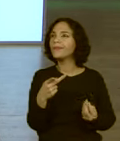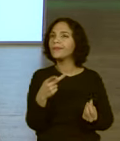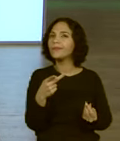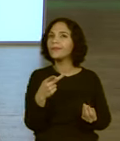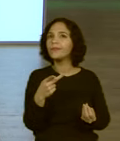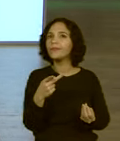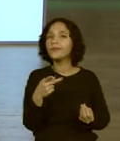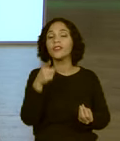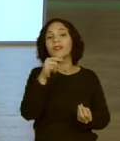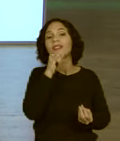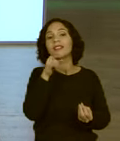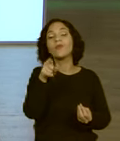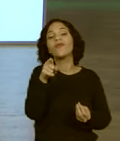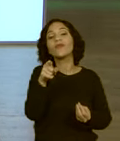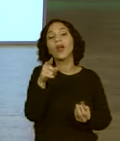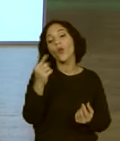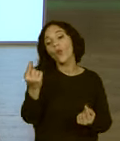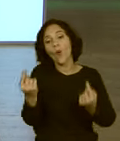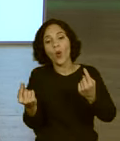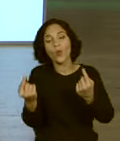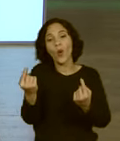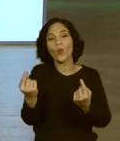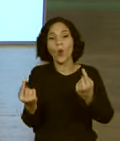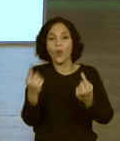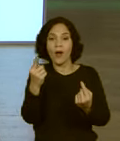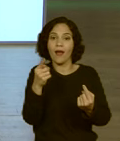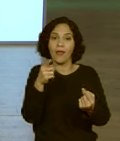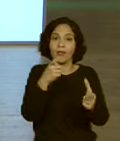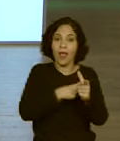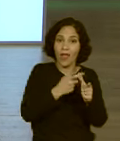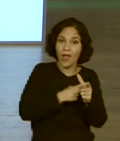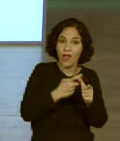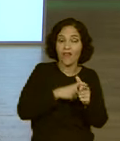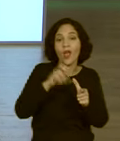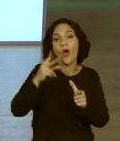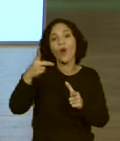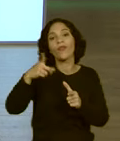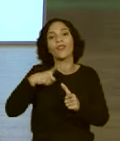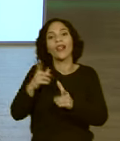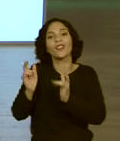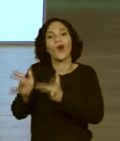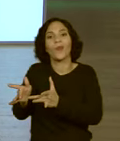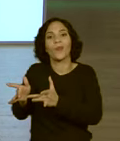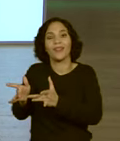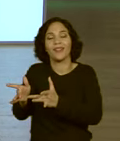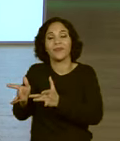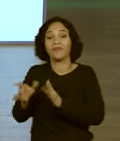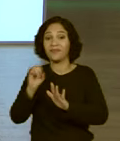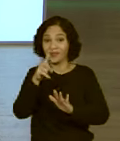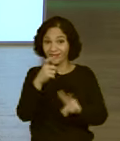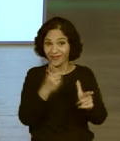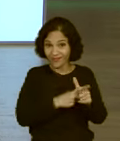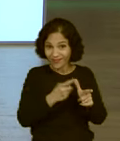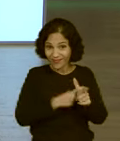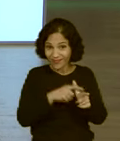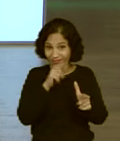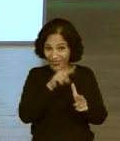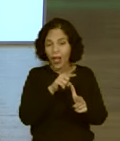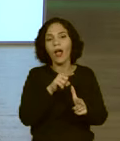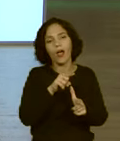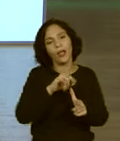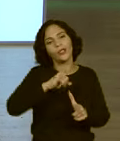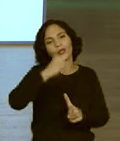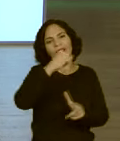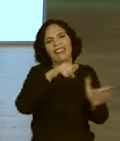Dependendo de que lado da moeda você está. Para um devedor, quando você está devendo, os juros são